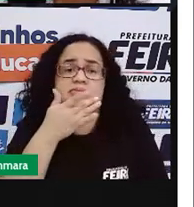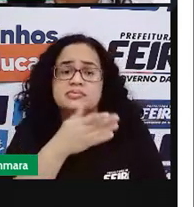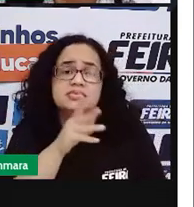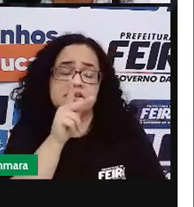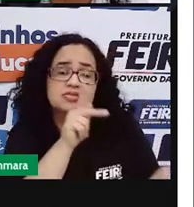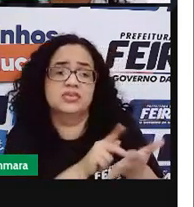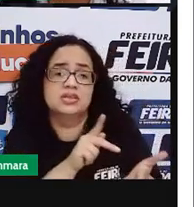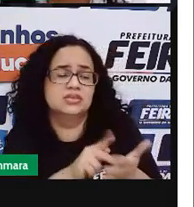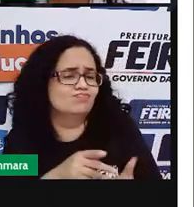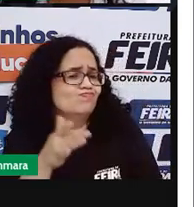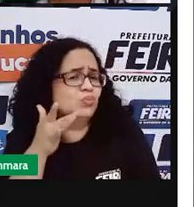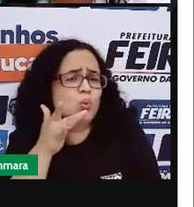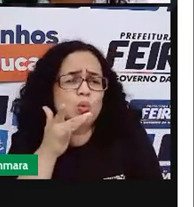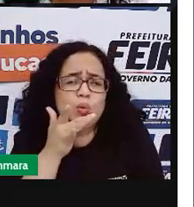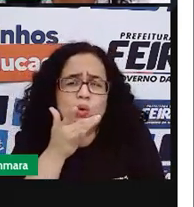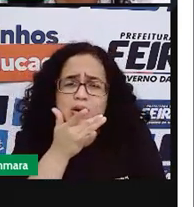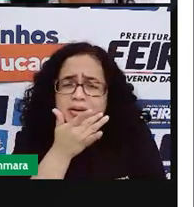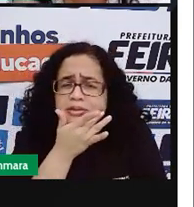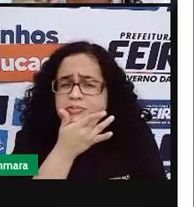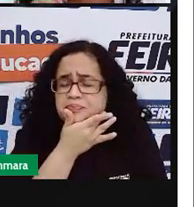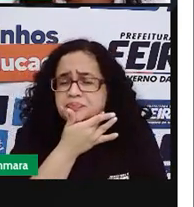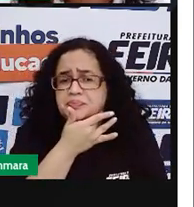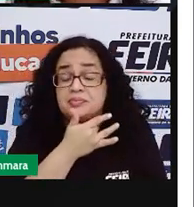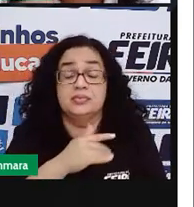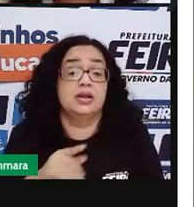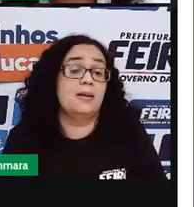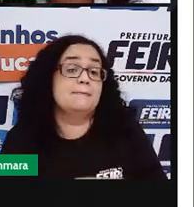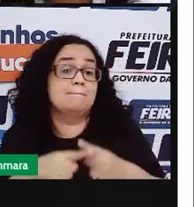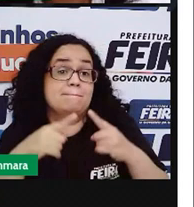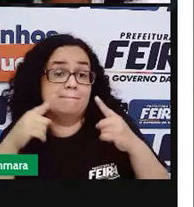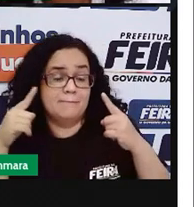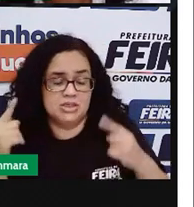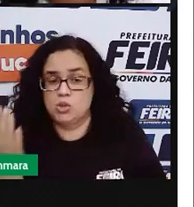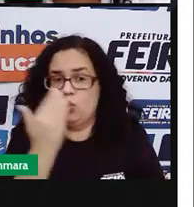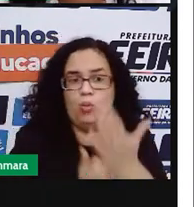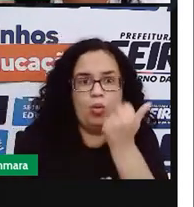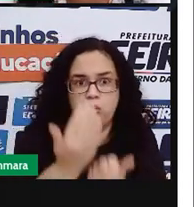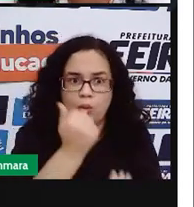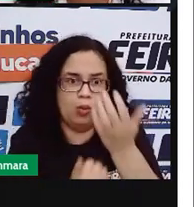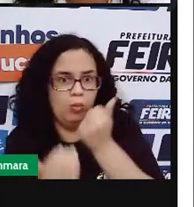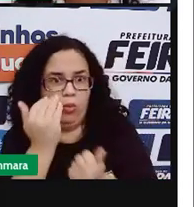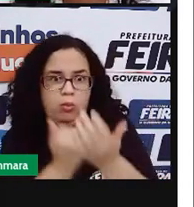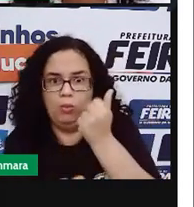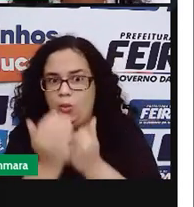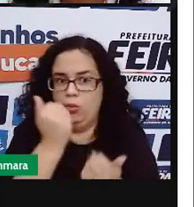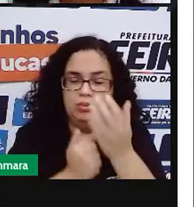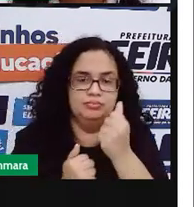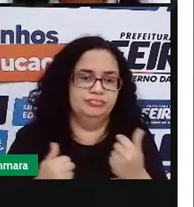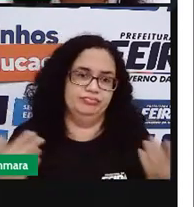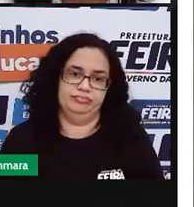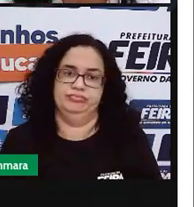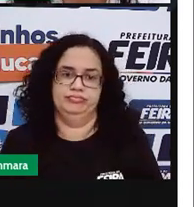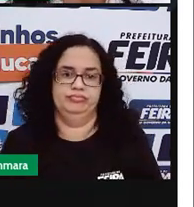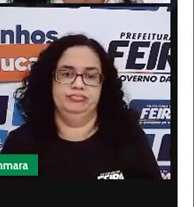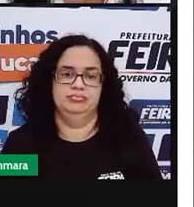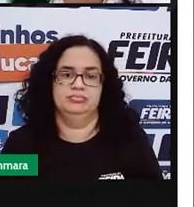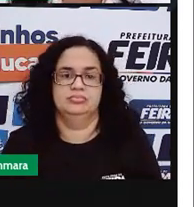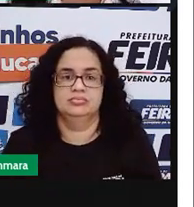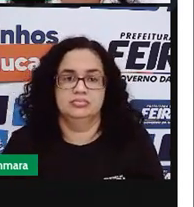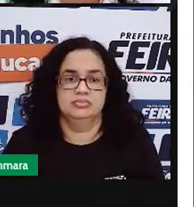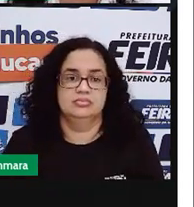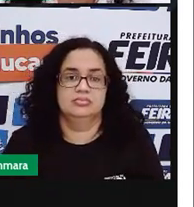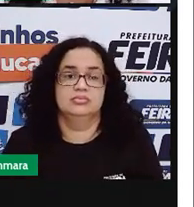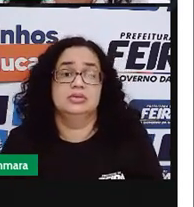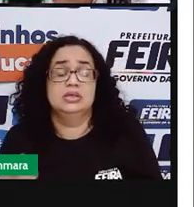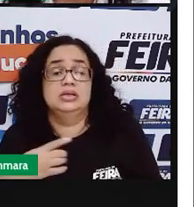São, são muito saborosas. Mas em excessos, que a gente consumir muito, a